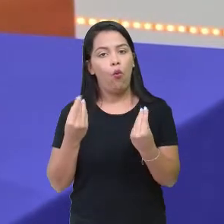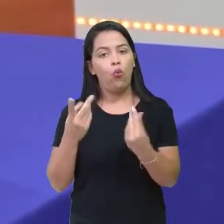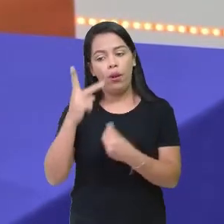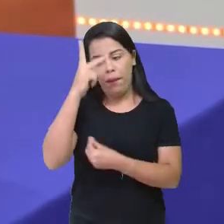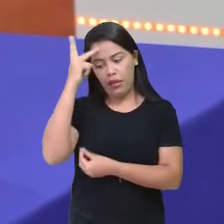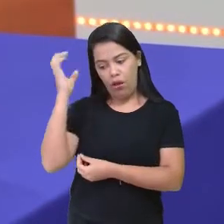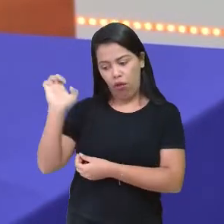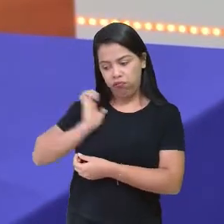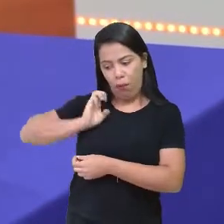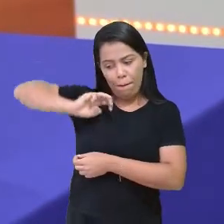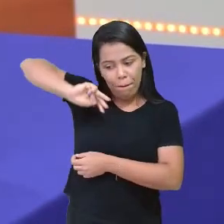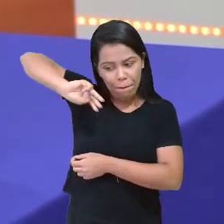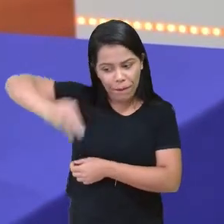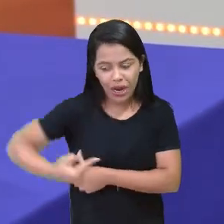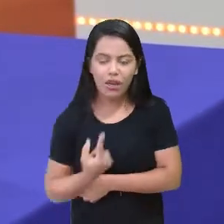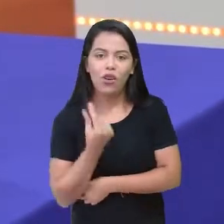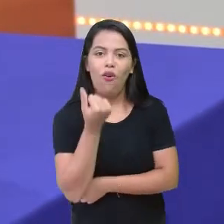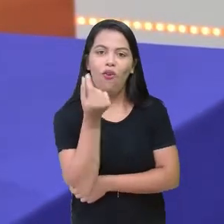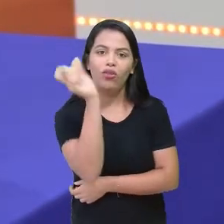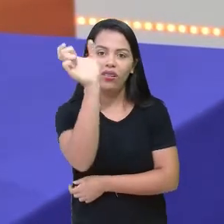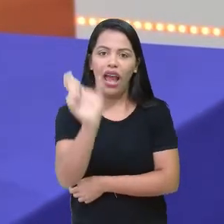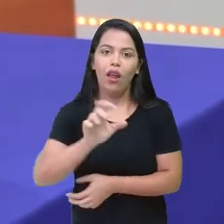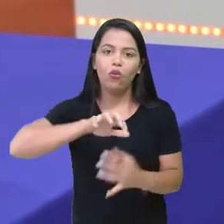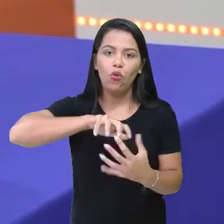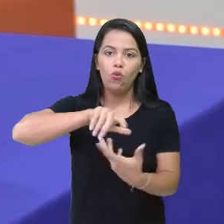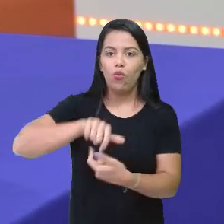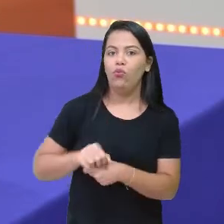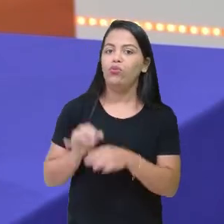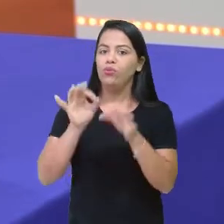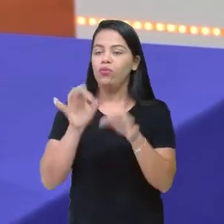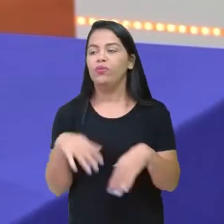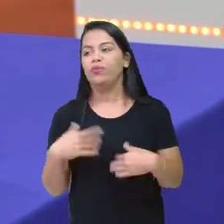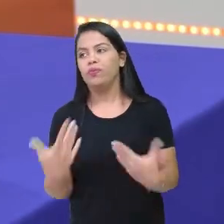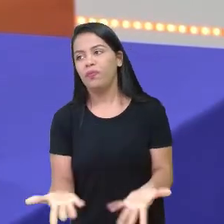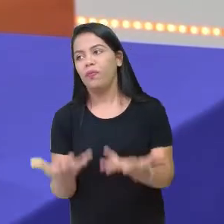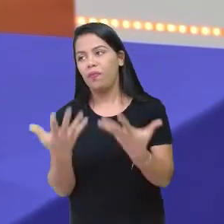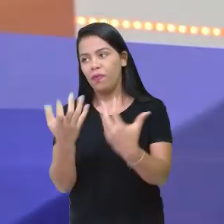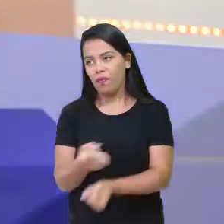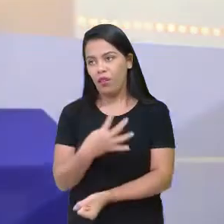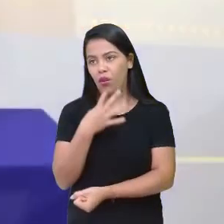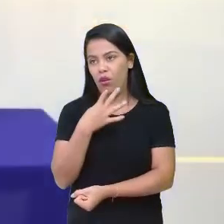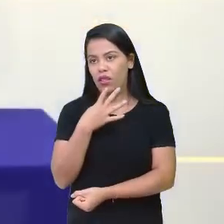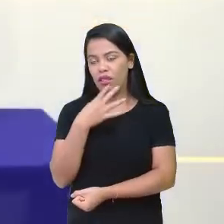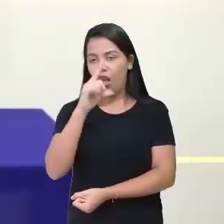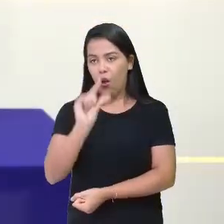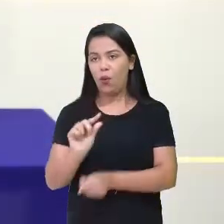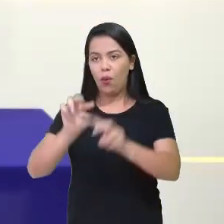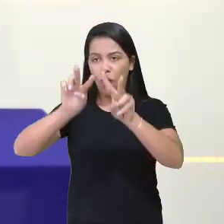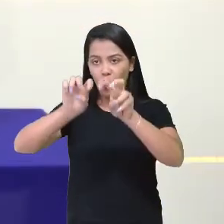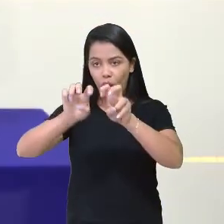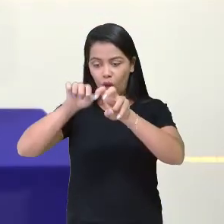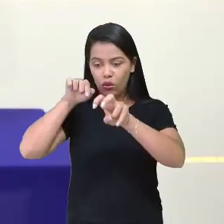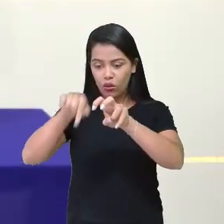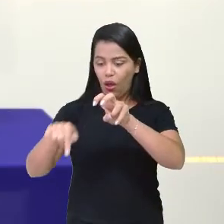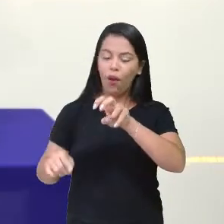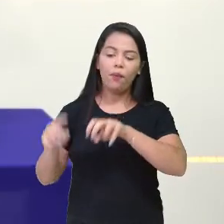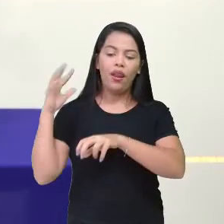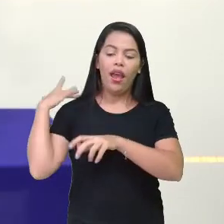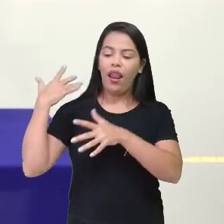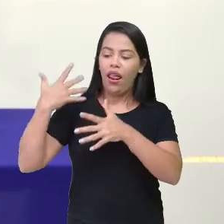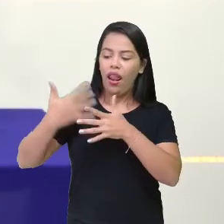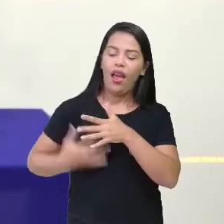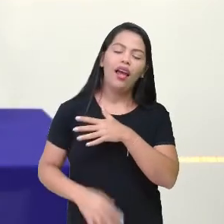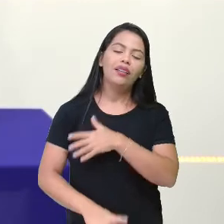Tem, é um dos lugares que mais tem milionários no mundo. É. Então vamos conhecer um pouquinho sobre a história desse país. É um